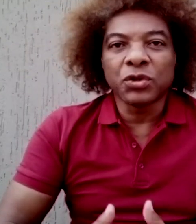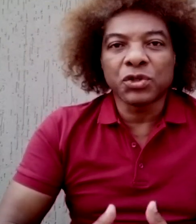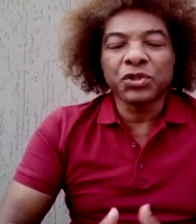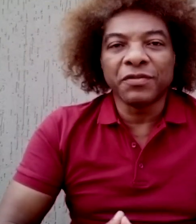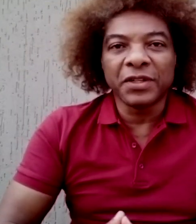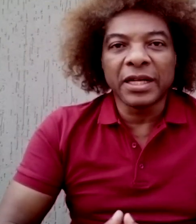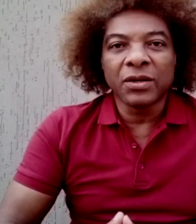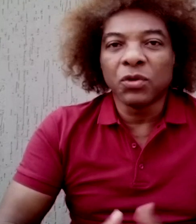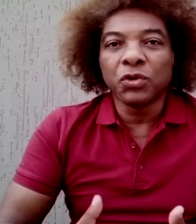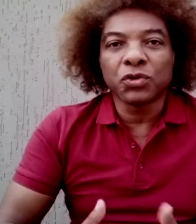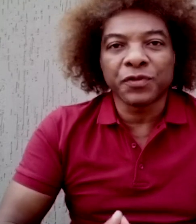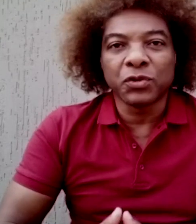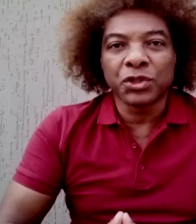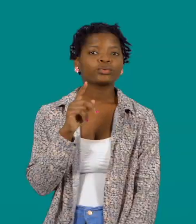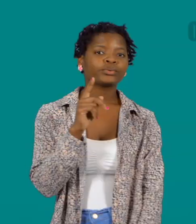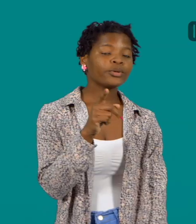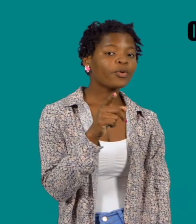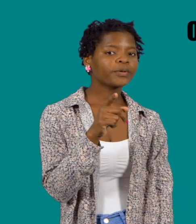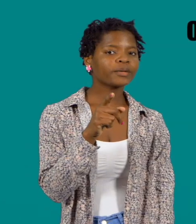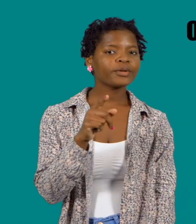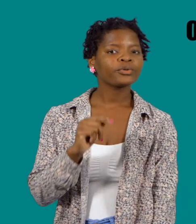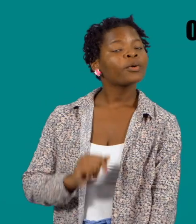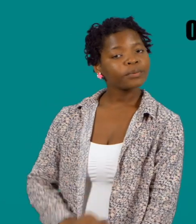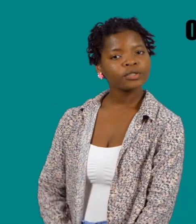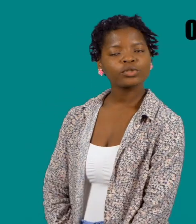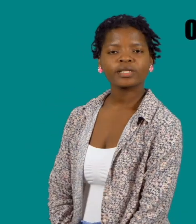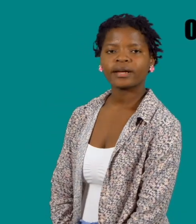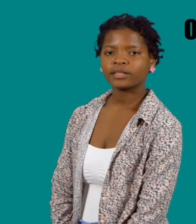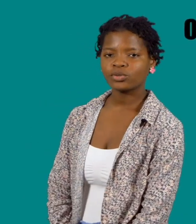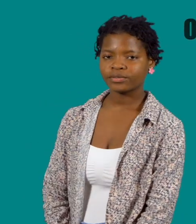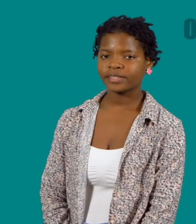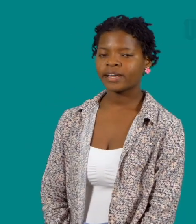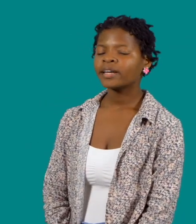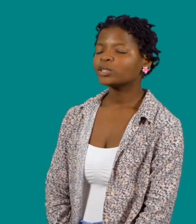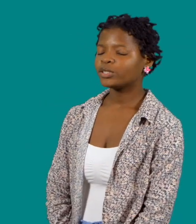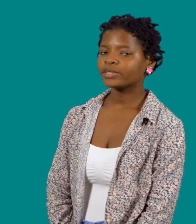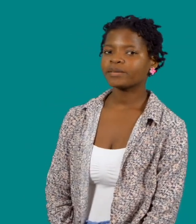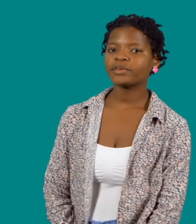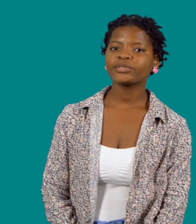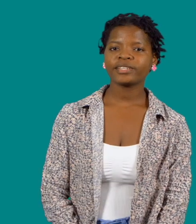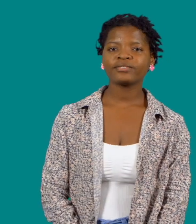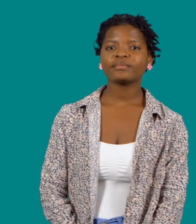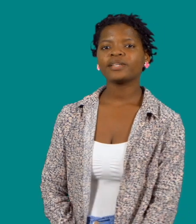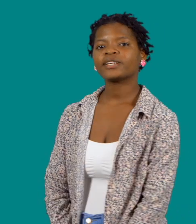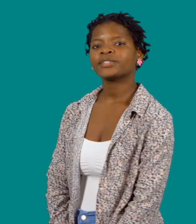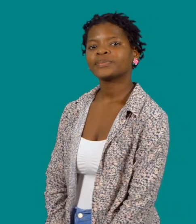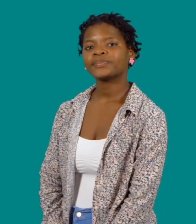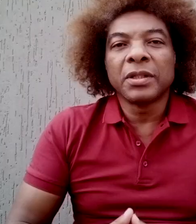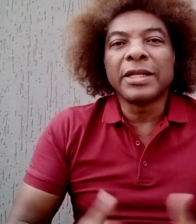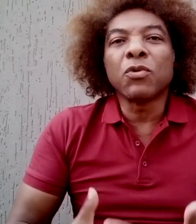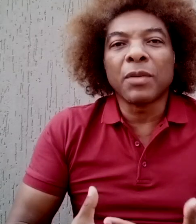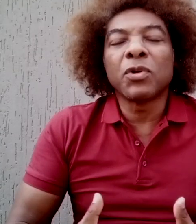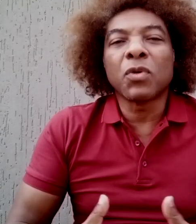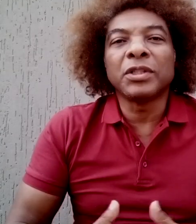das condições de vida ou de outros fatores. O teu comportamento pode custar a tua vida de teus amigos e familiares.